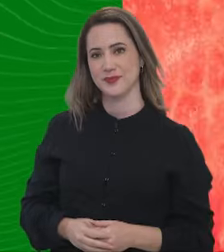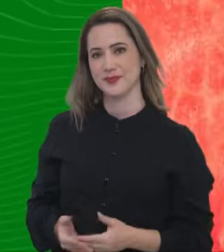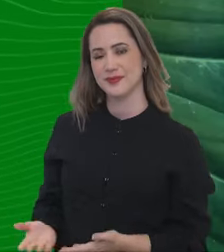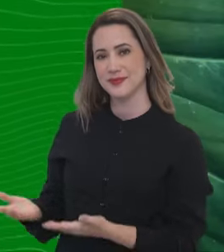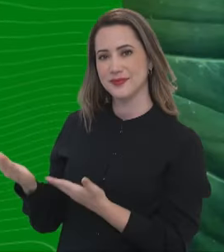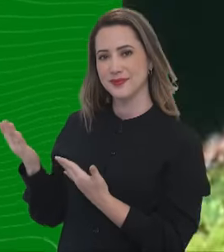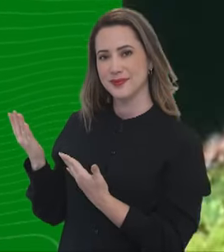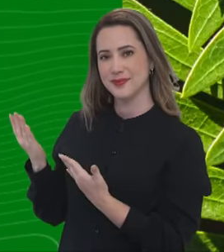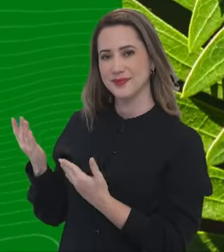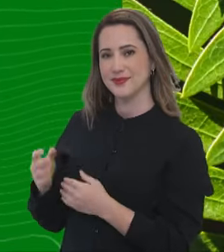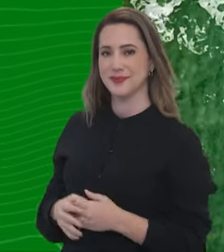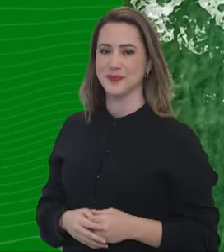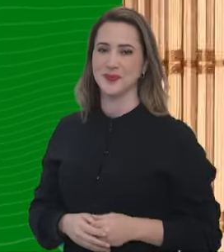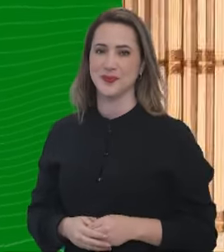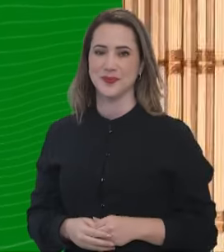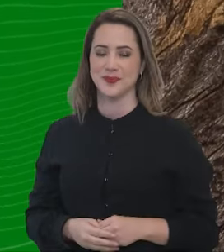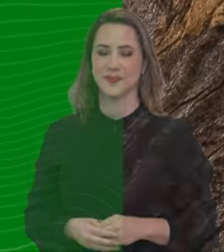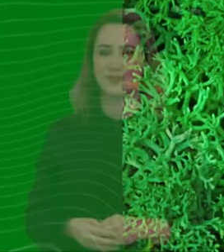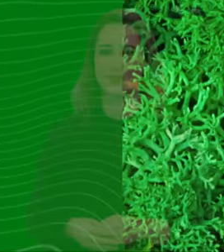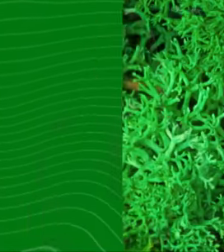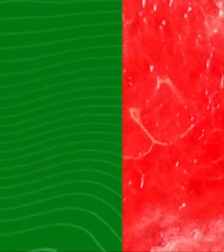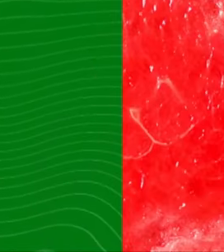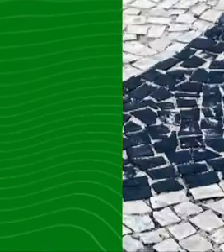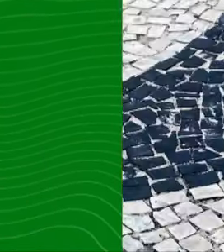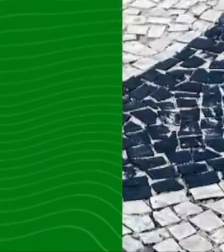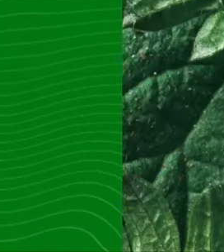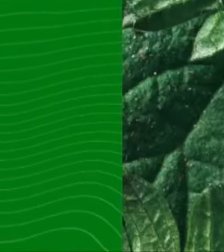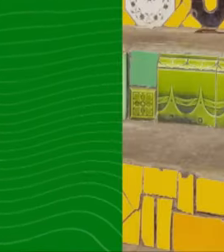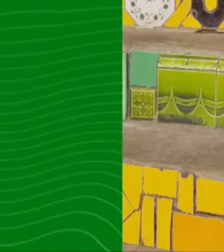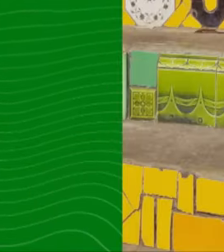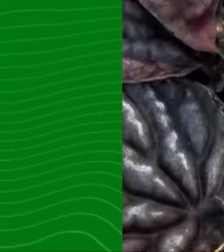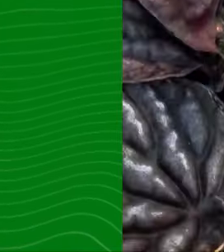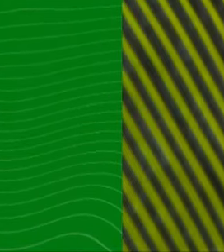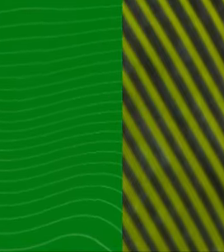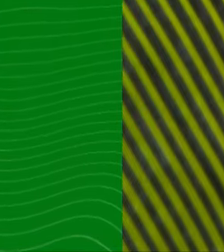Brasil no Mundo, todo sábado, 8h30 da noite.